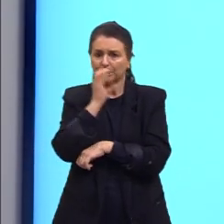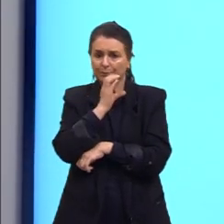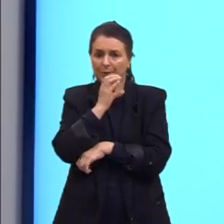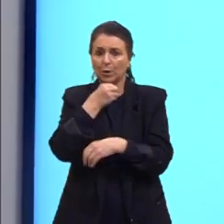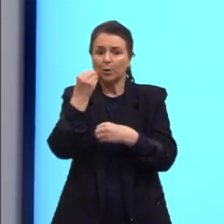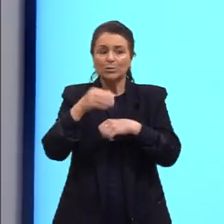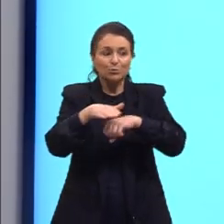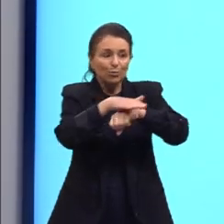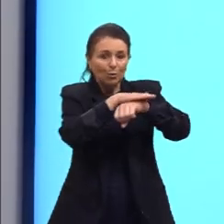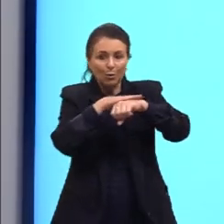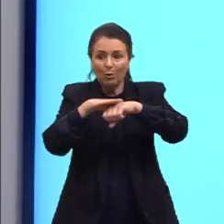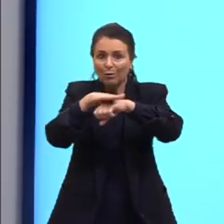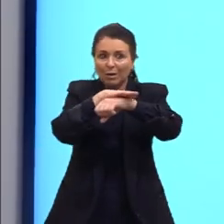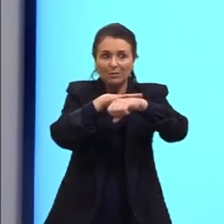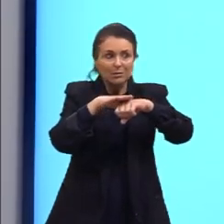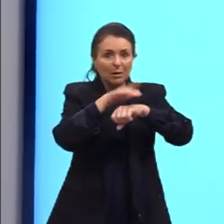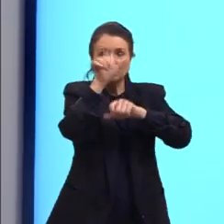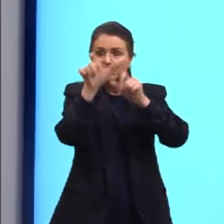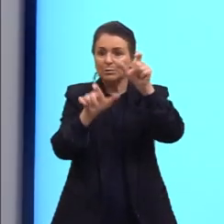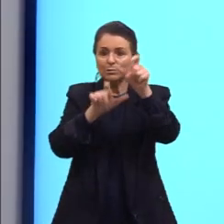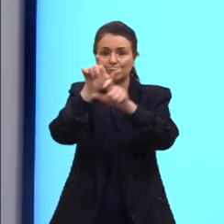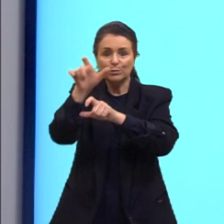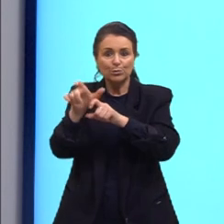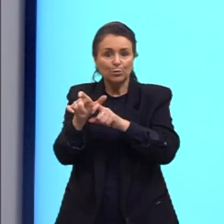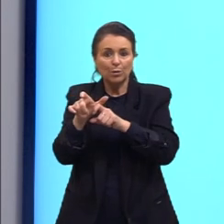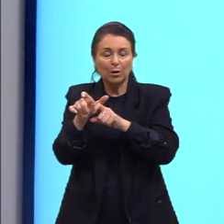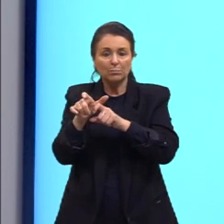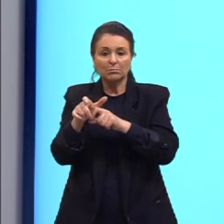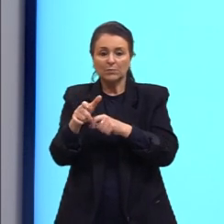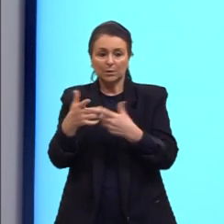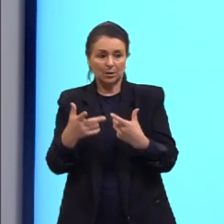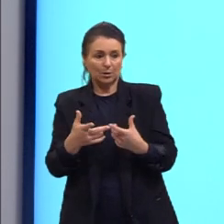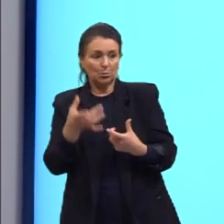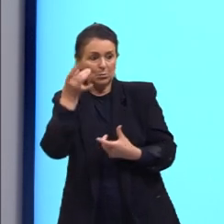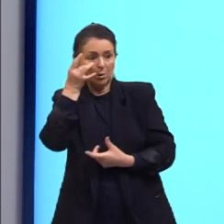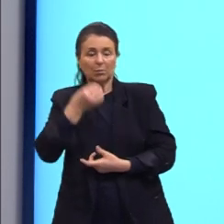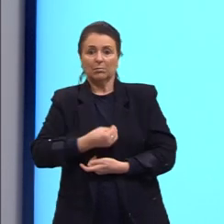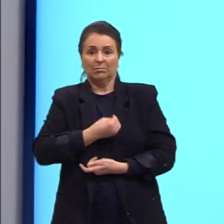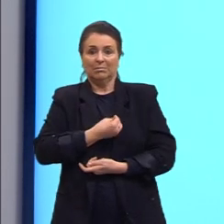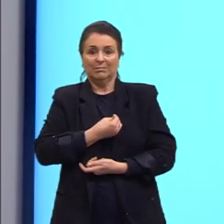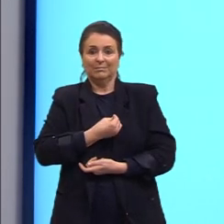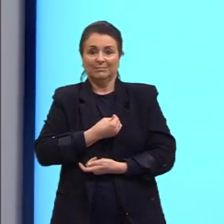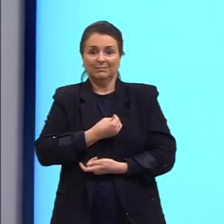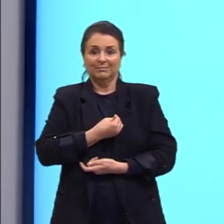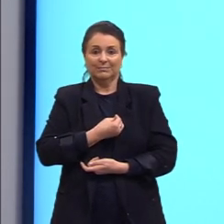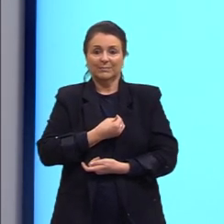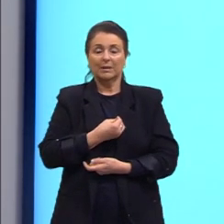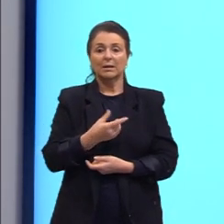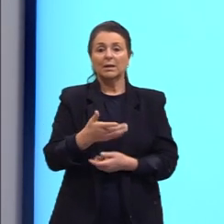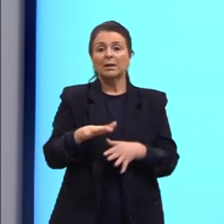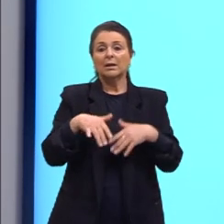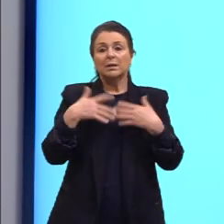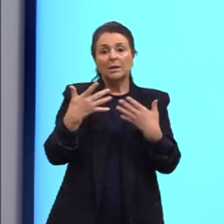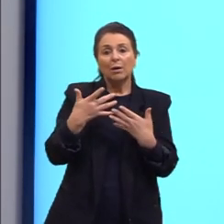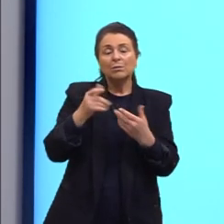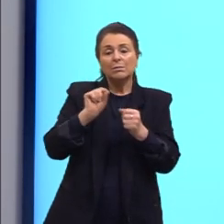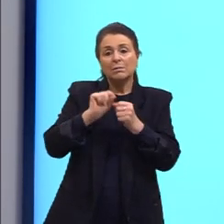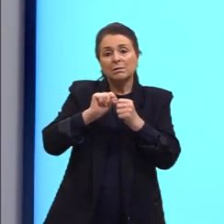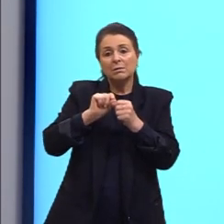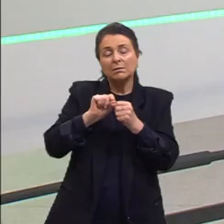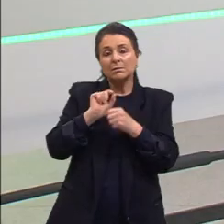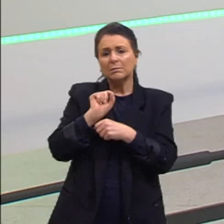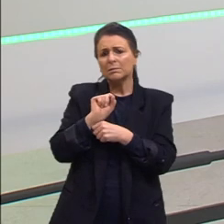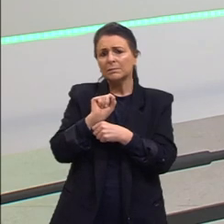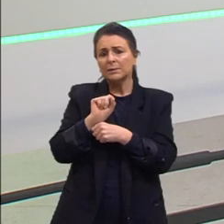conversasse com pessoas que não estão ali do nosso lado. Então, isso vai fazer com